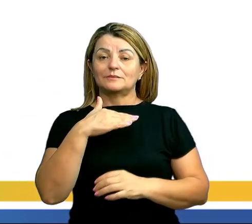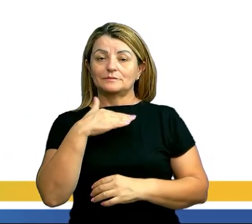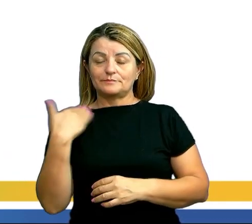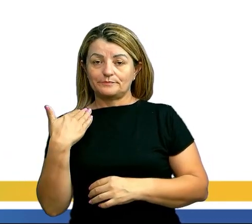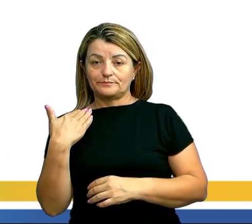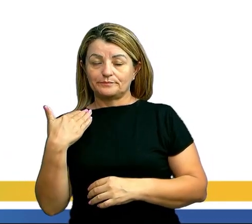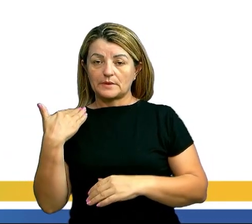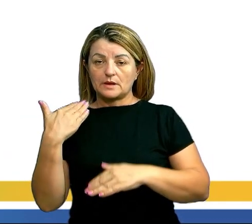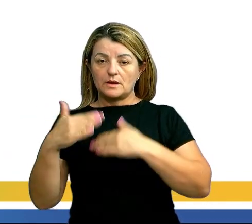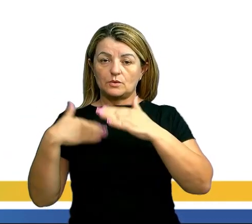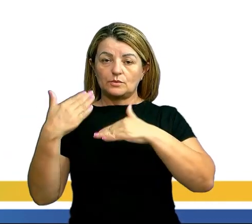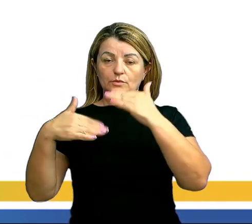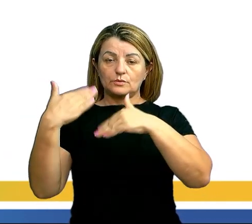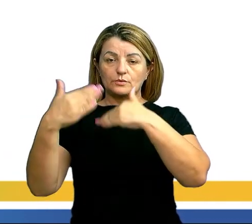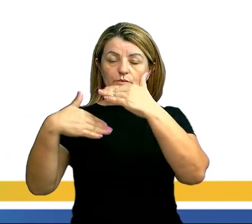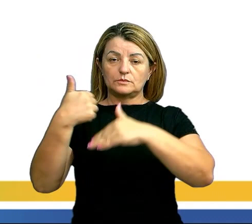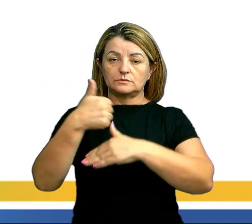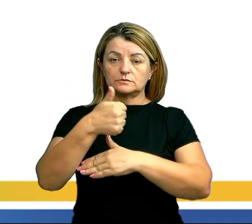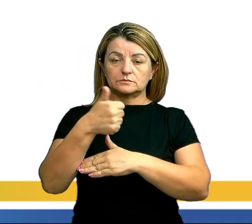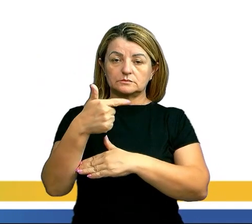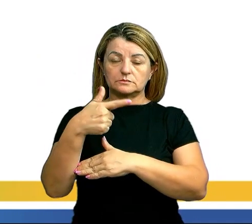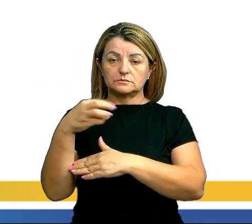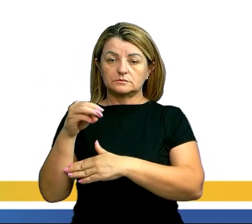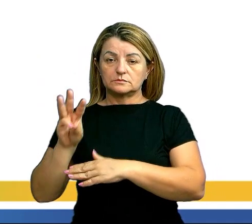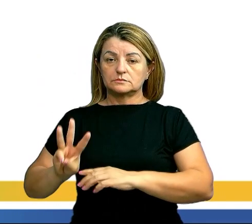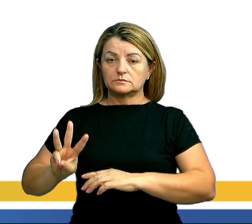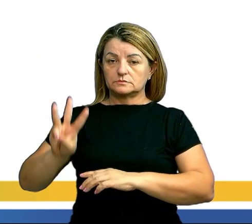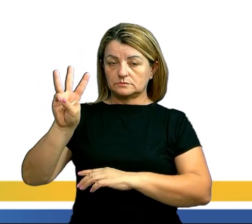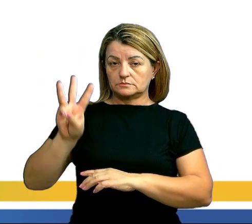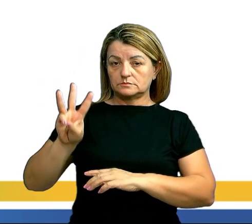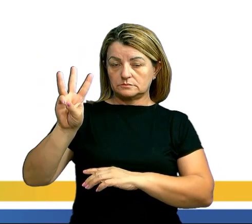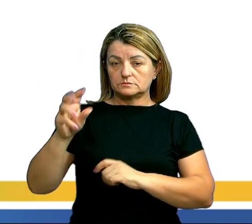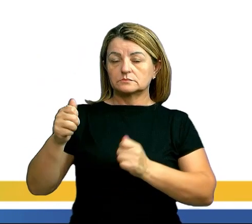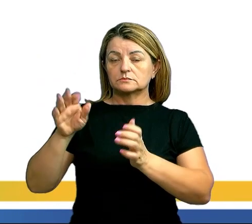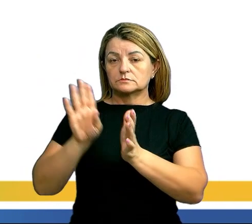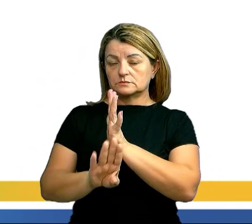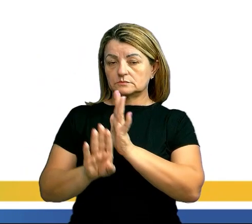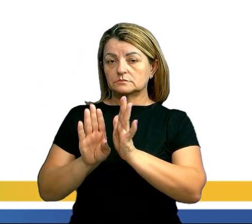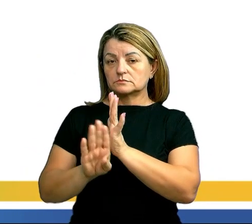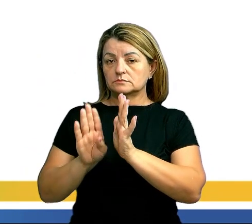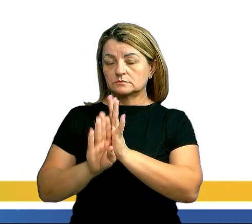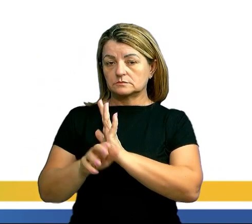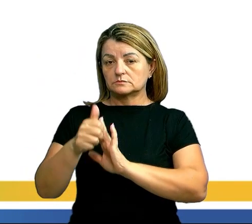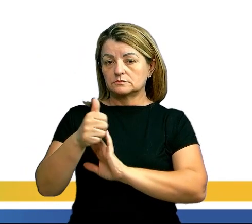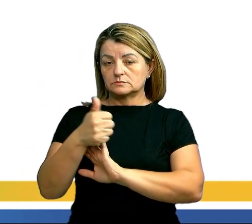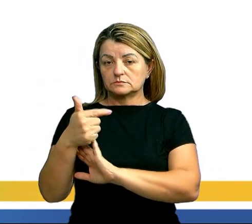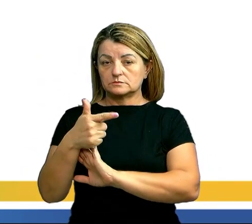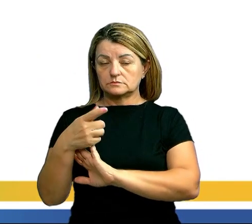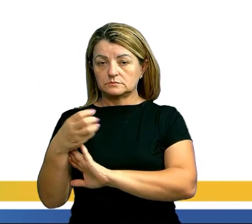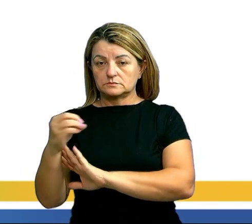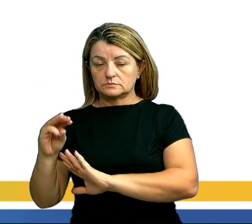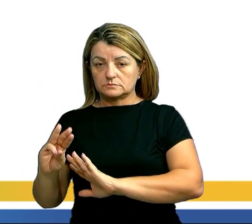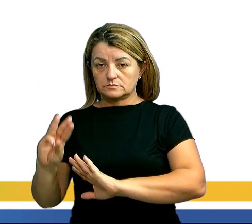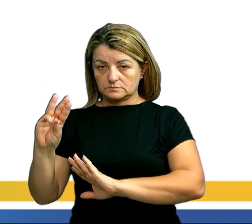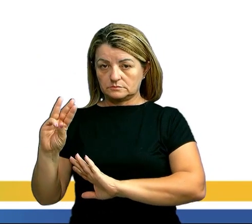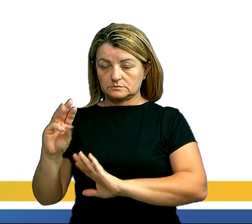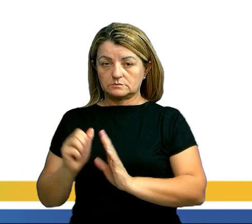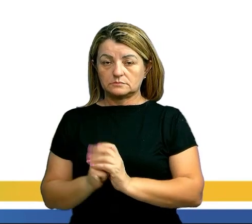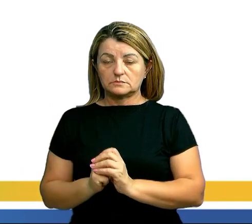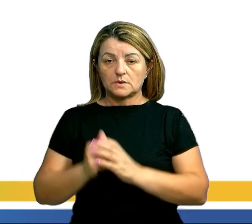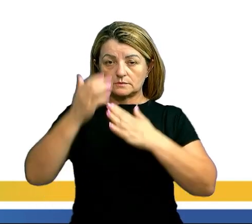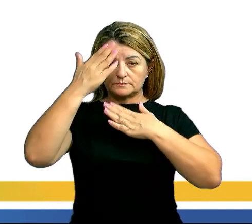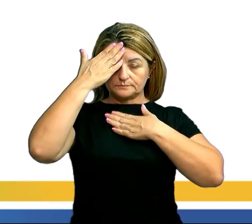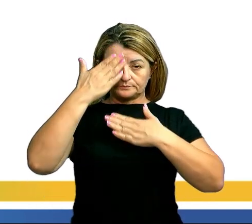120 watts precisamos eliminar exatamente 120 watts para que a temperatura do corpo não se atere o